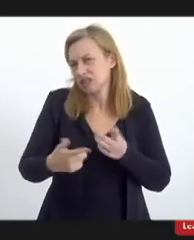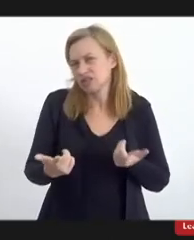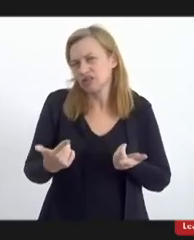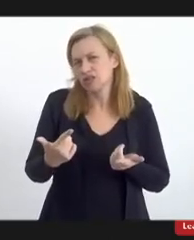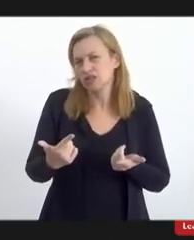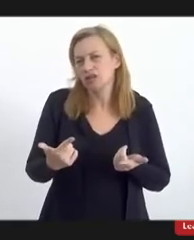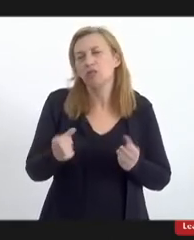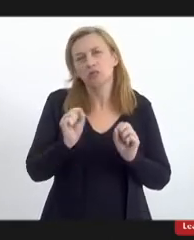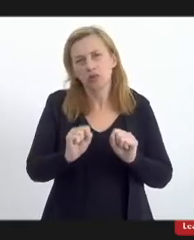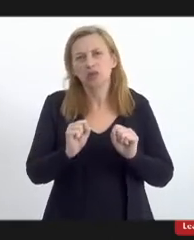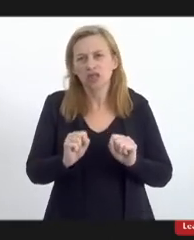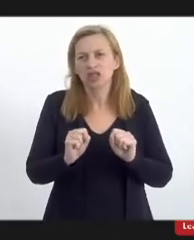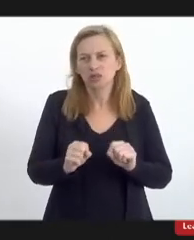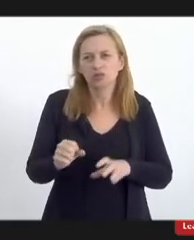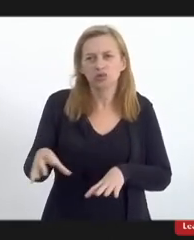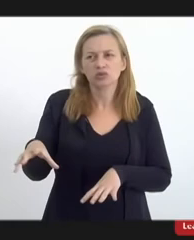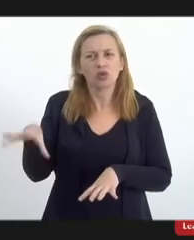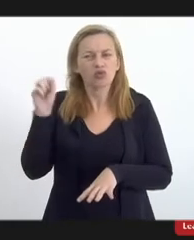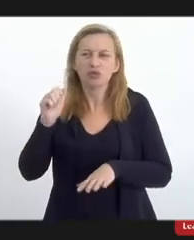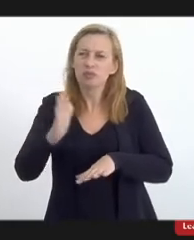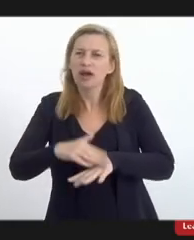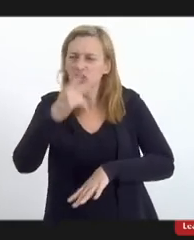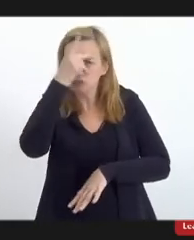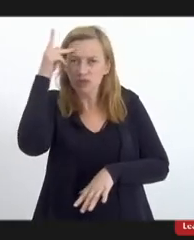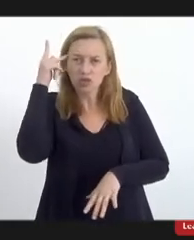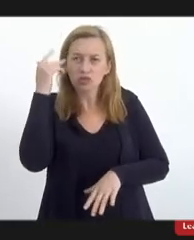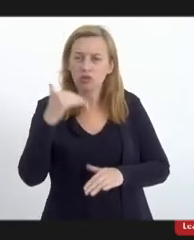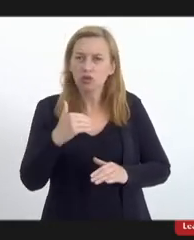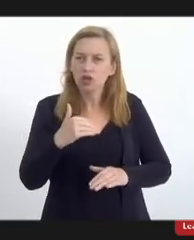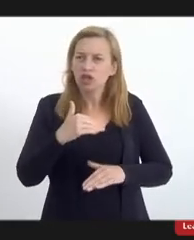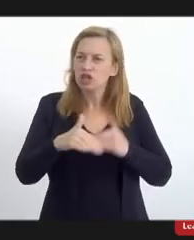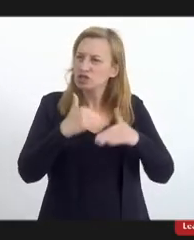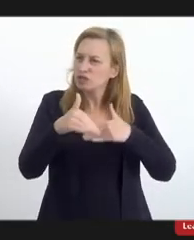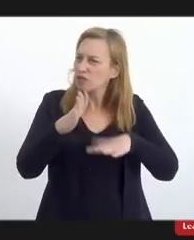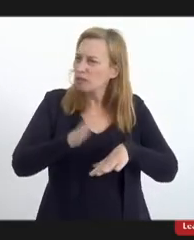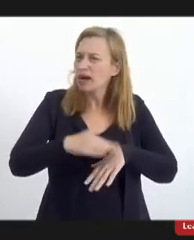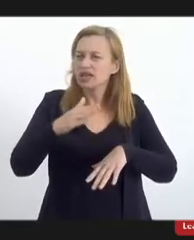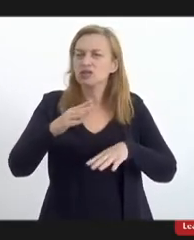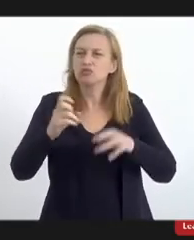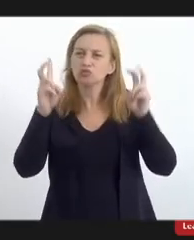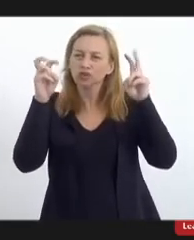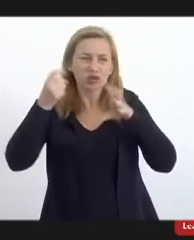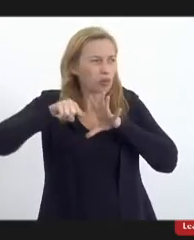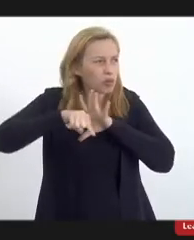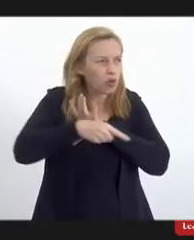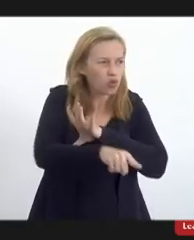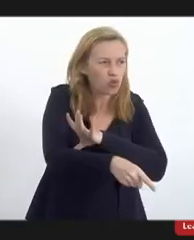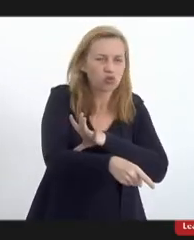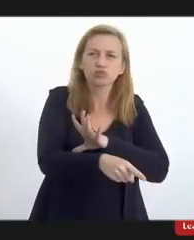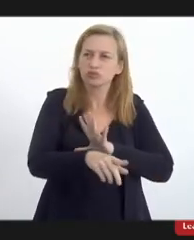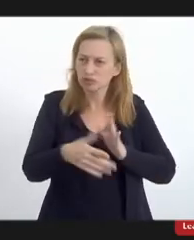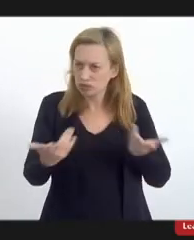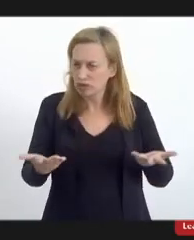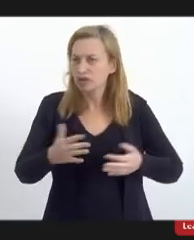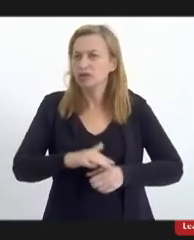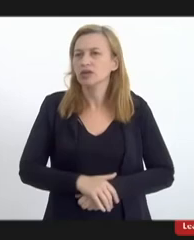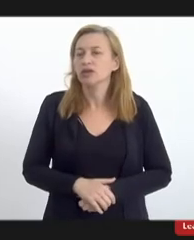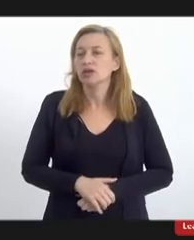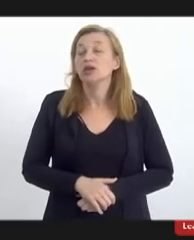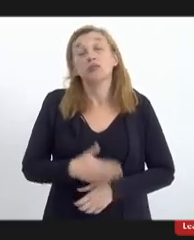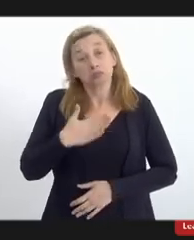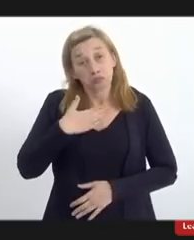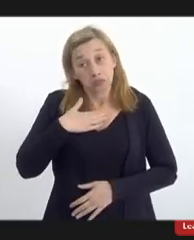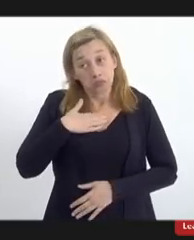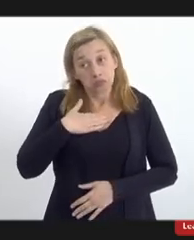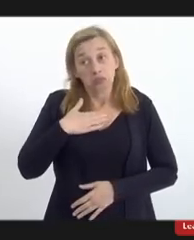vista que nós poderíamos ouvir muitas pessoas e desenvolver um tema mais profundo ainda cercando essa temática eu por